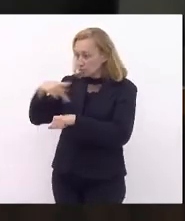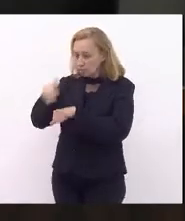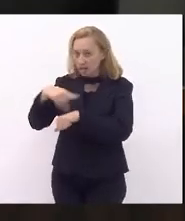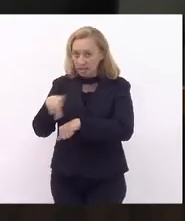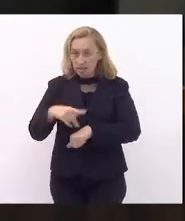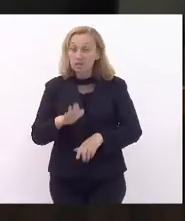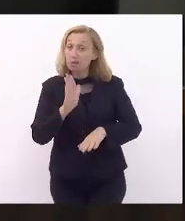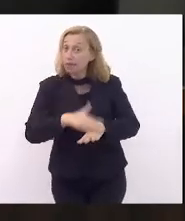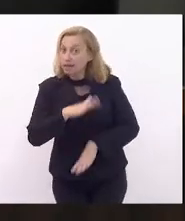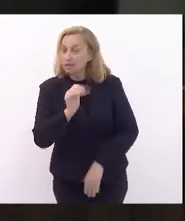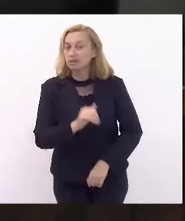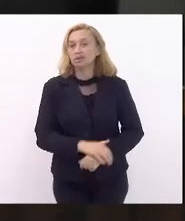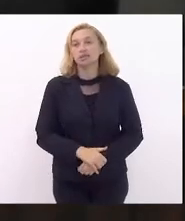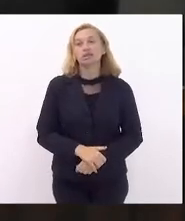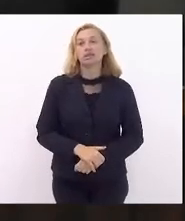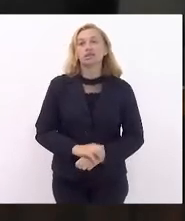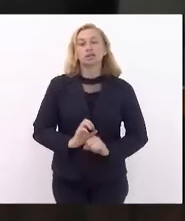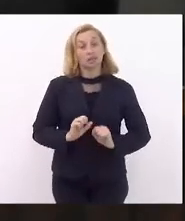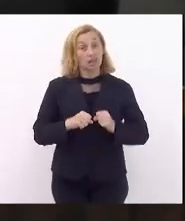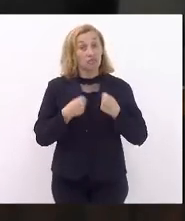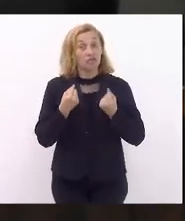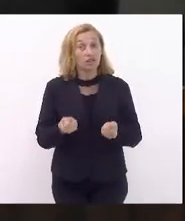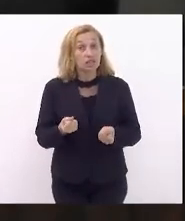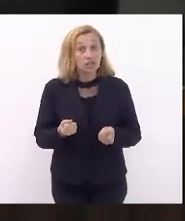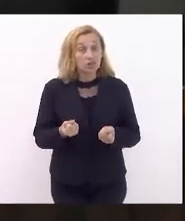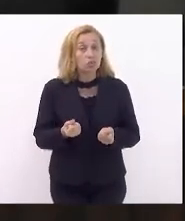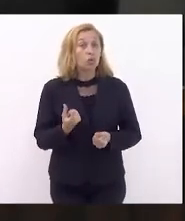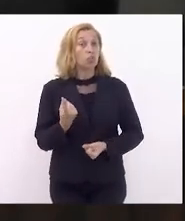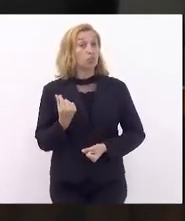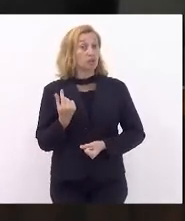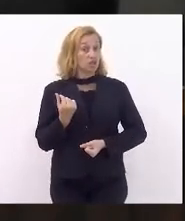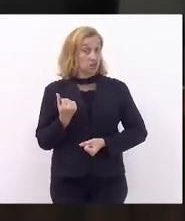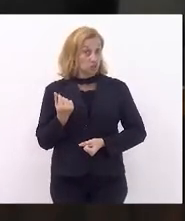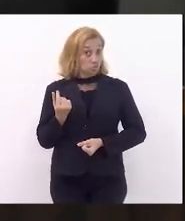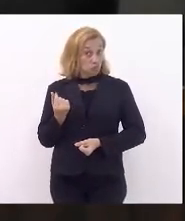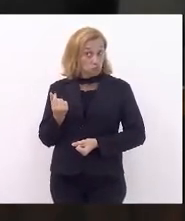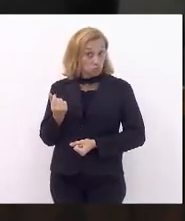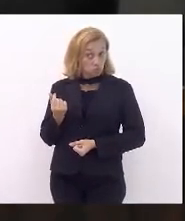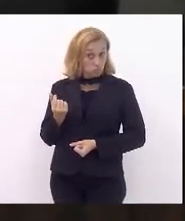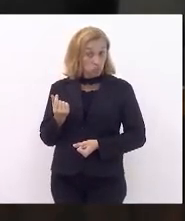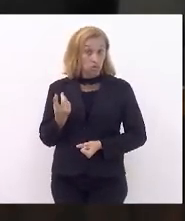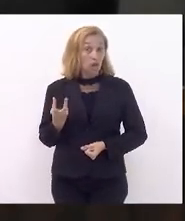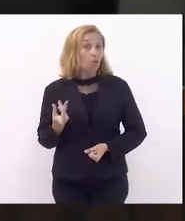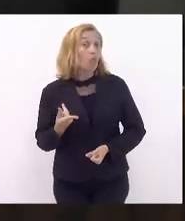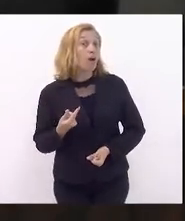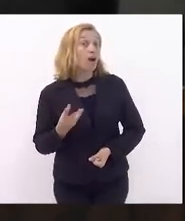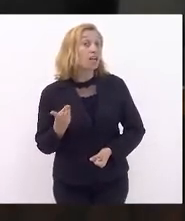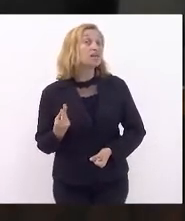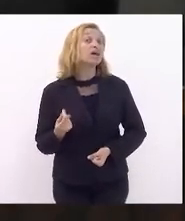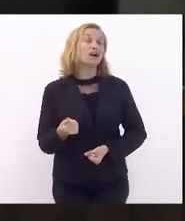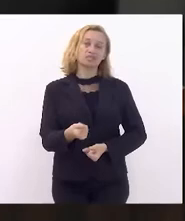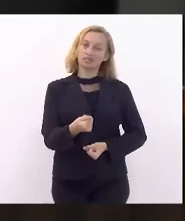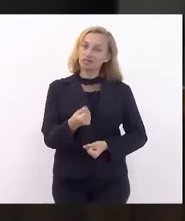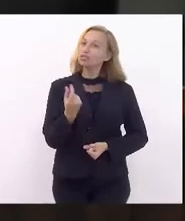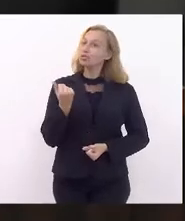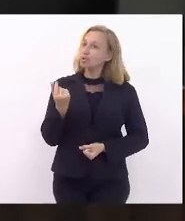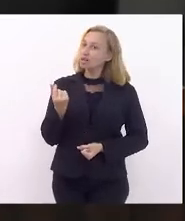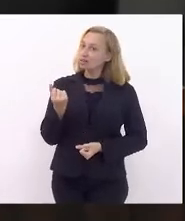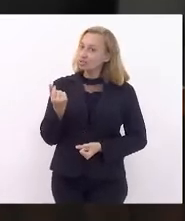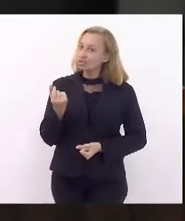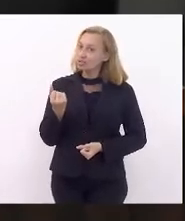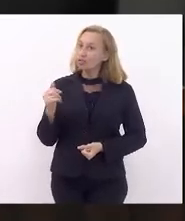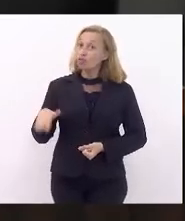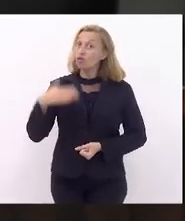E mais, em defesa do preço, da paridade do preço internacional. internacional.